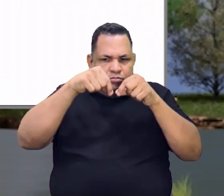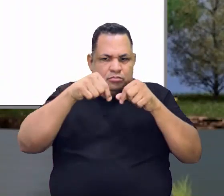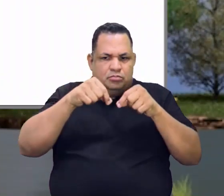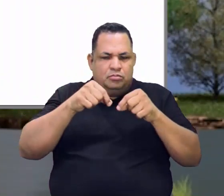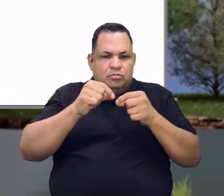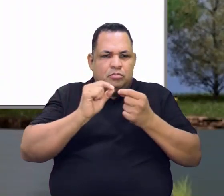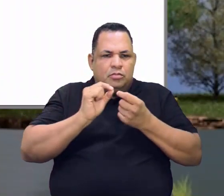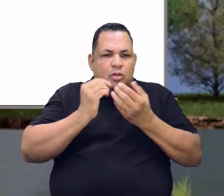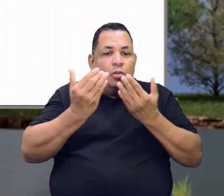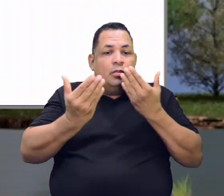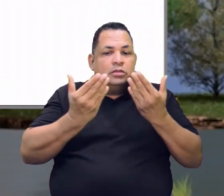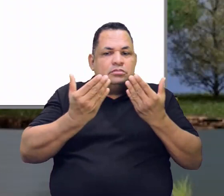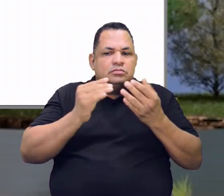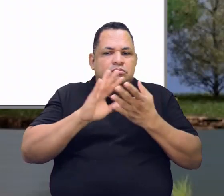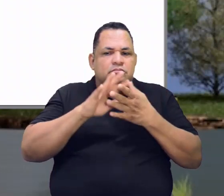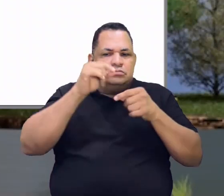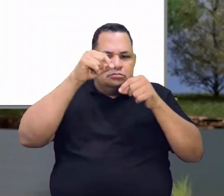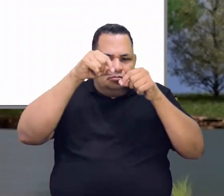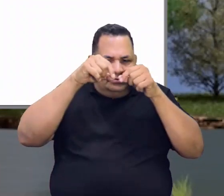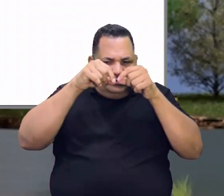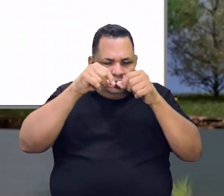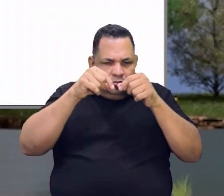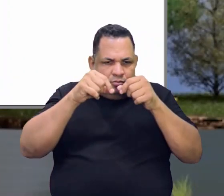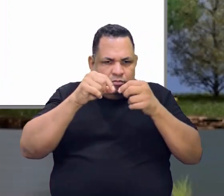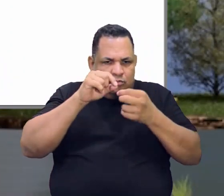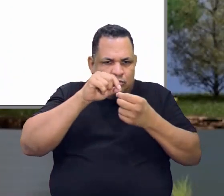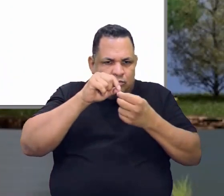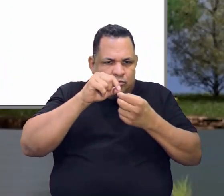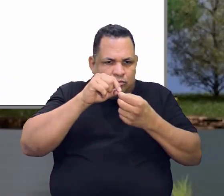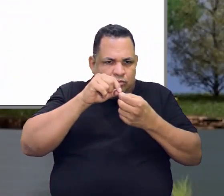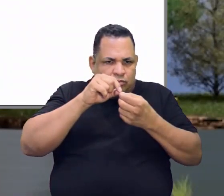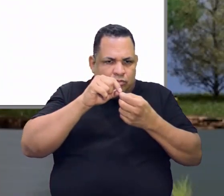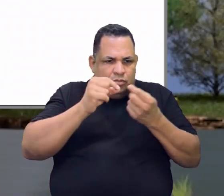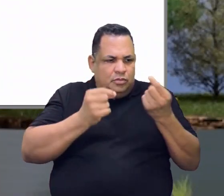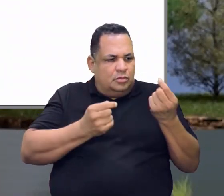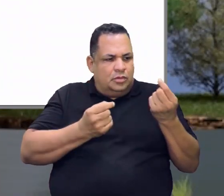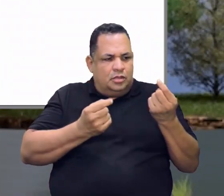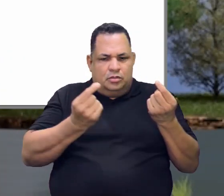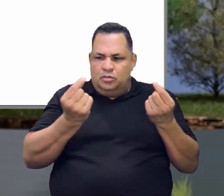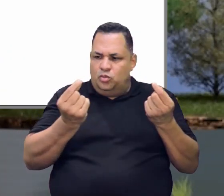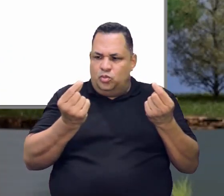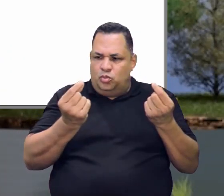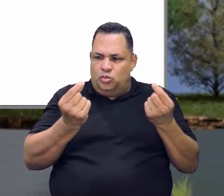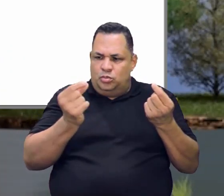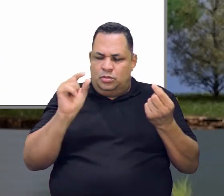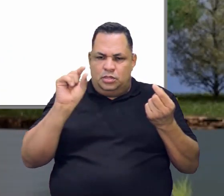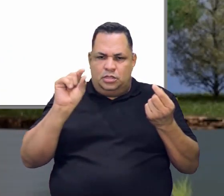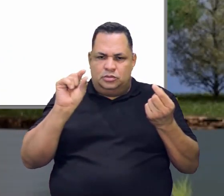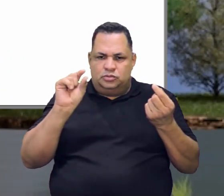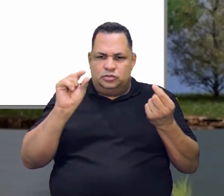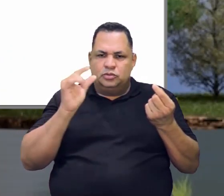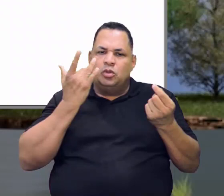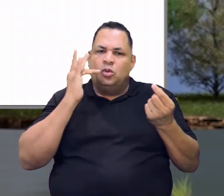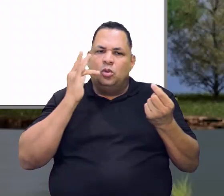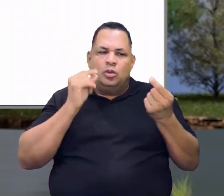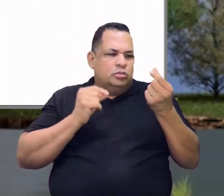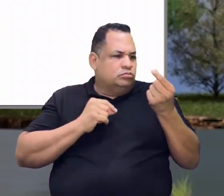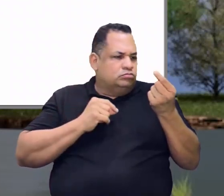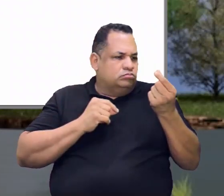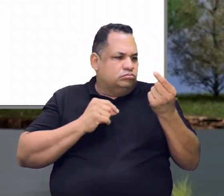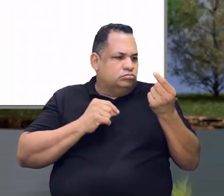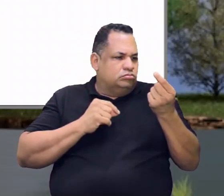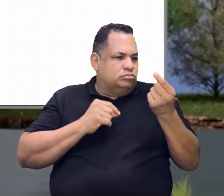Ok, olha a comparação. O grão do açúcar para o grão do ouro, tá?